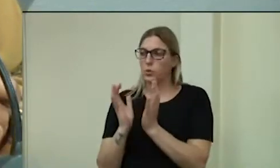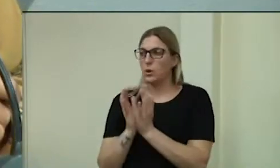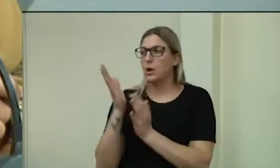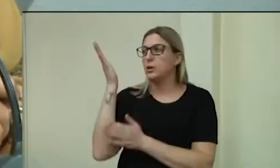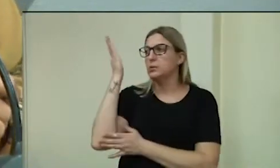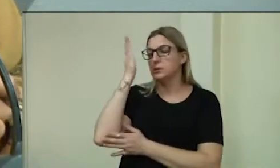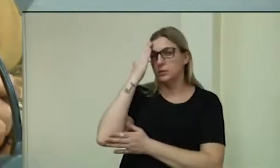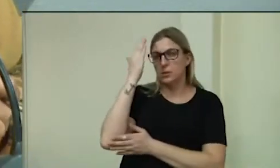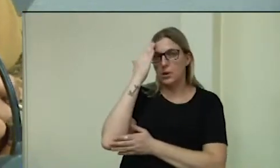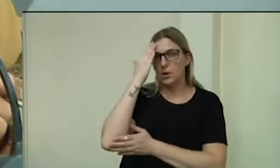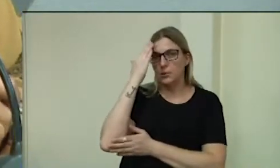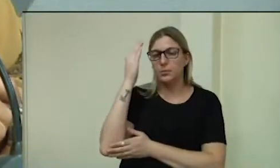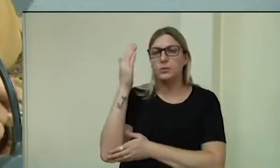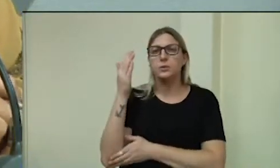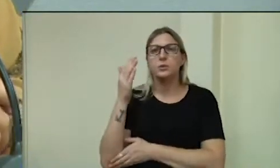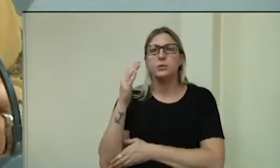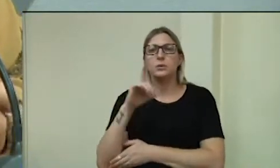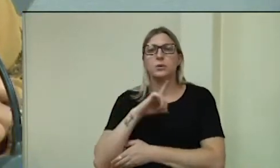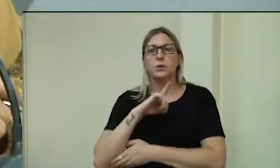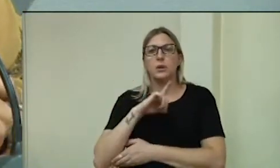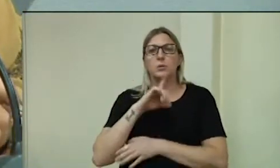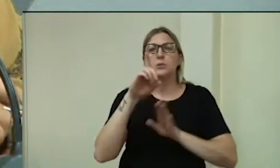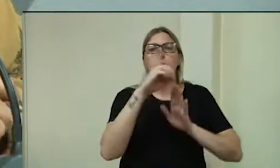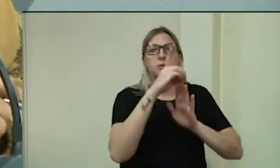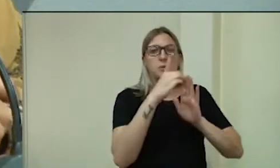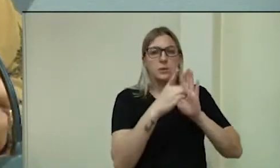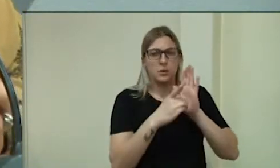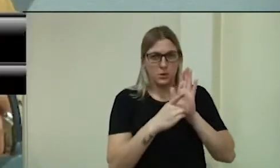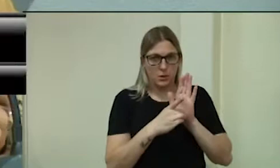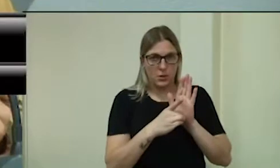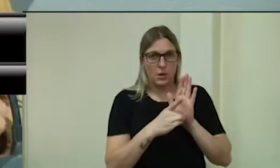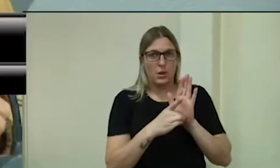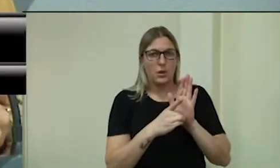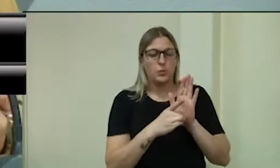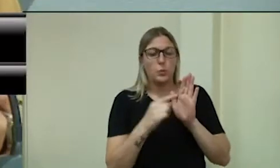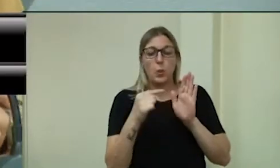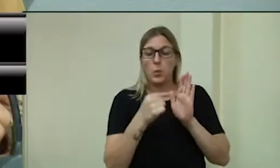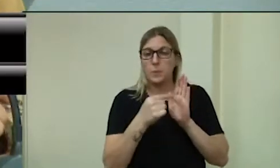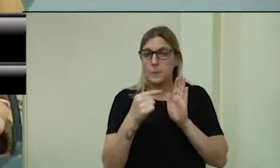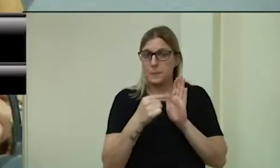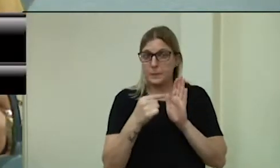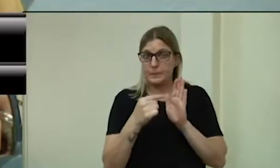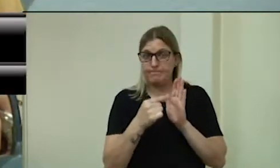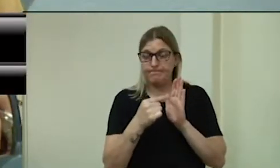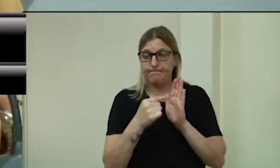sabem, tem ciência, nós temos um decreto no qual temos